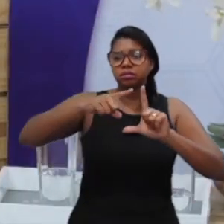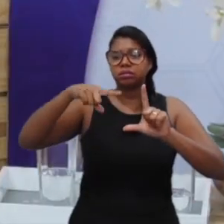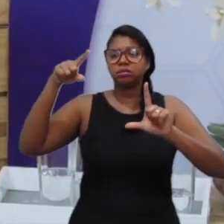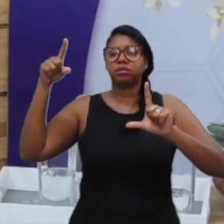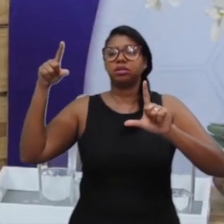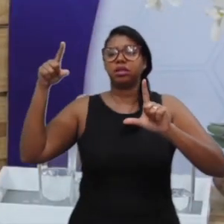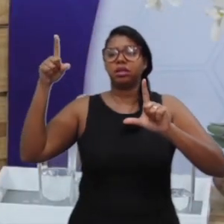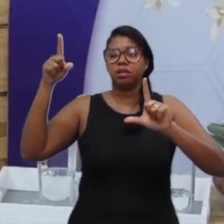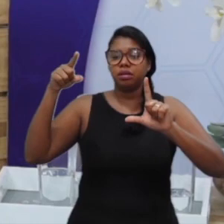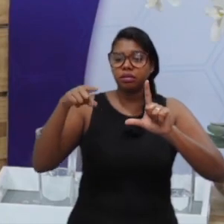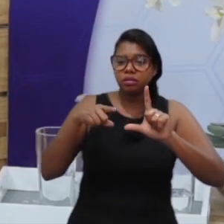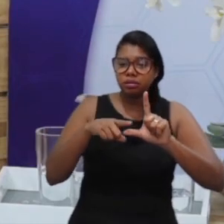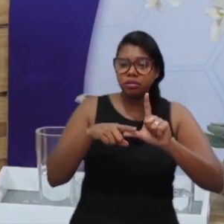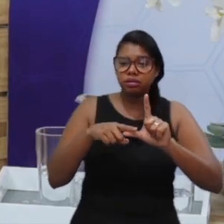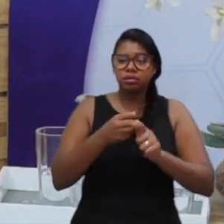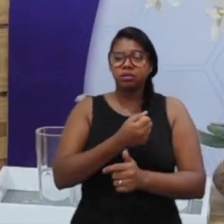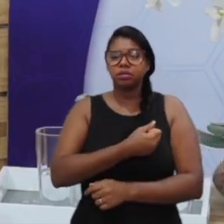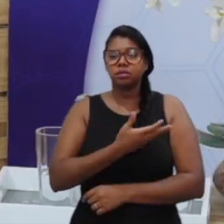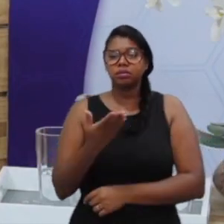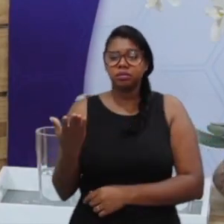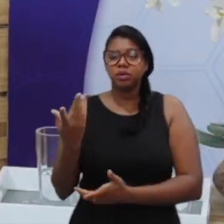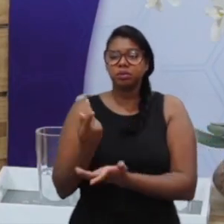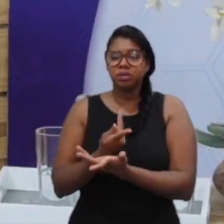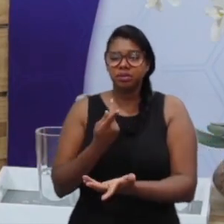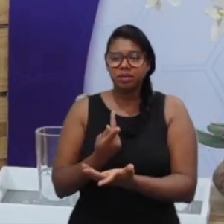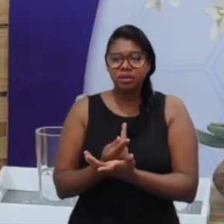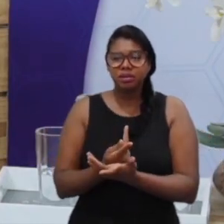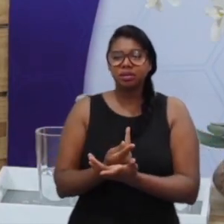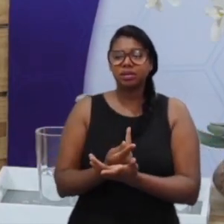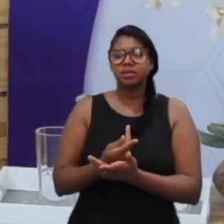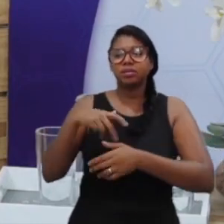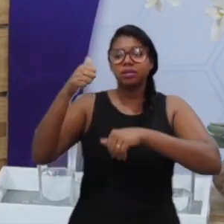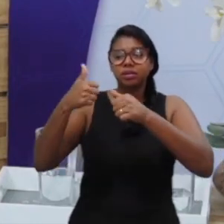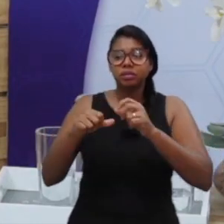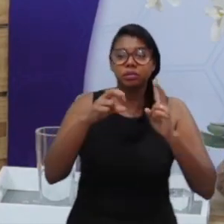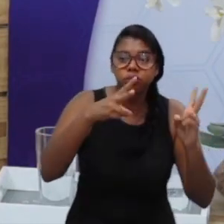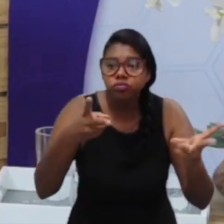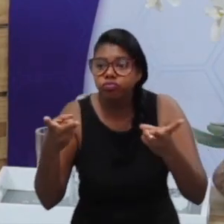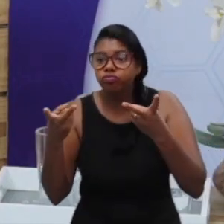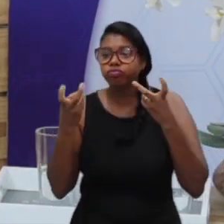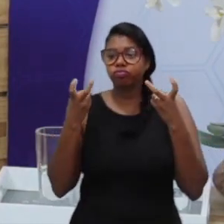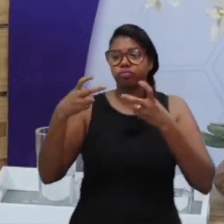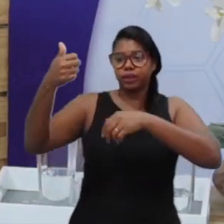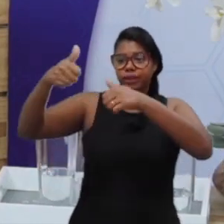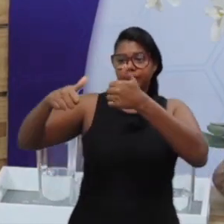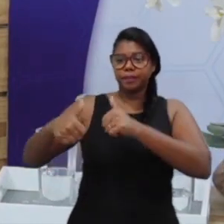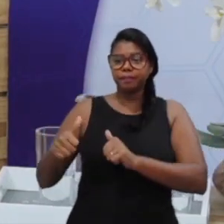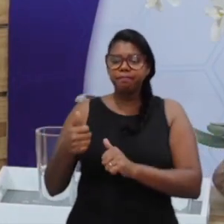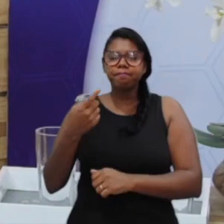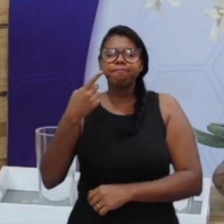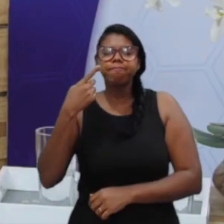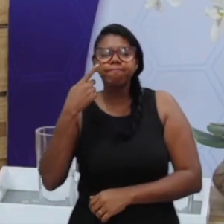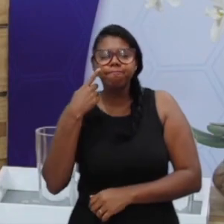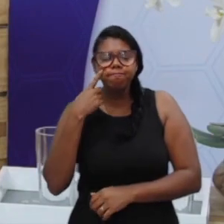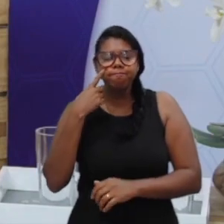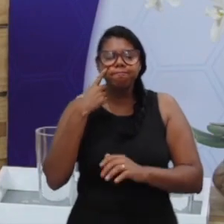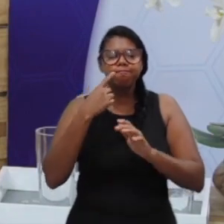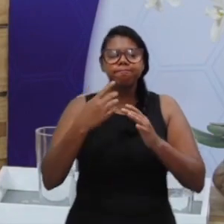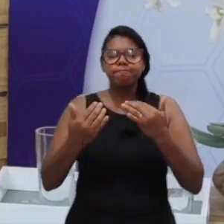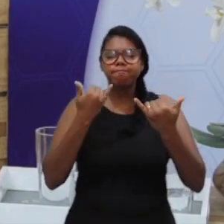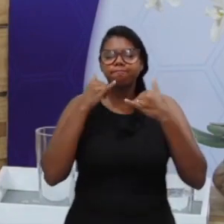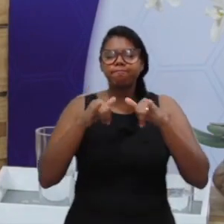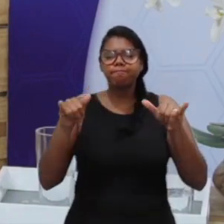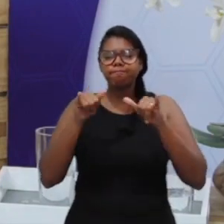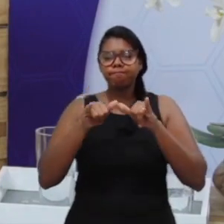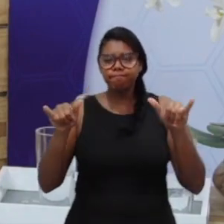falhas? Então, eu tenho que estar sempre analisando com informações,